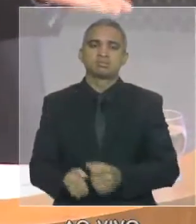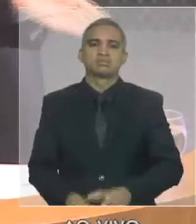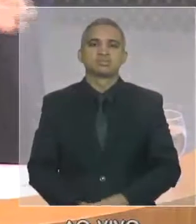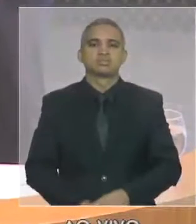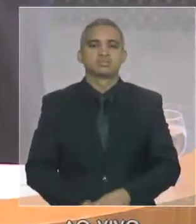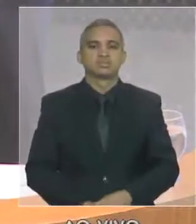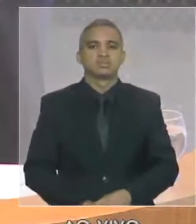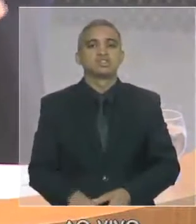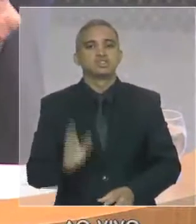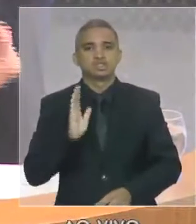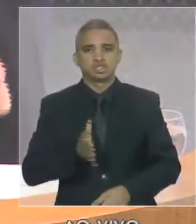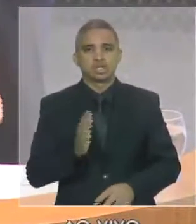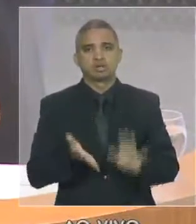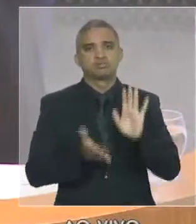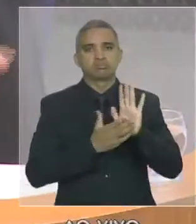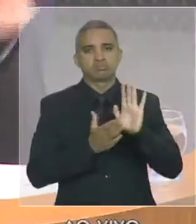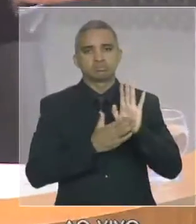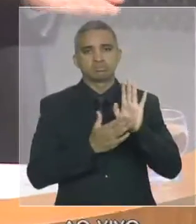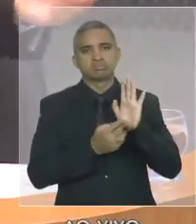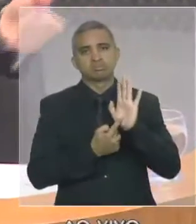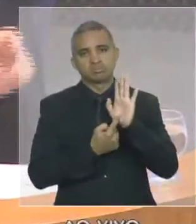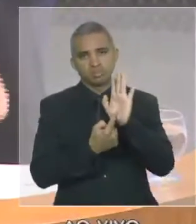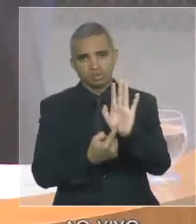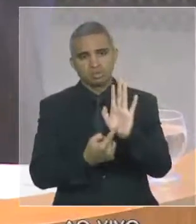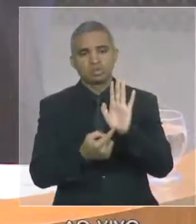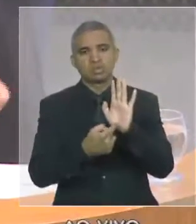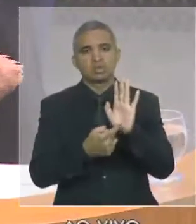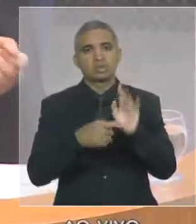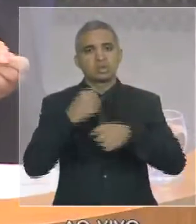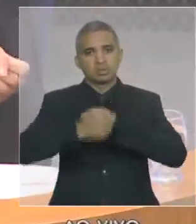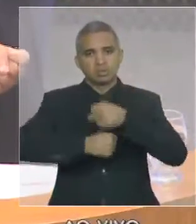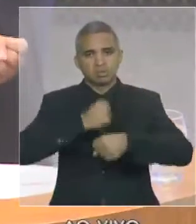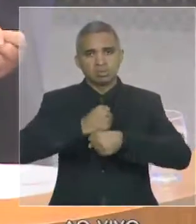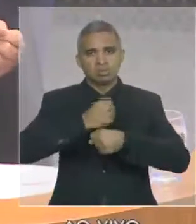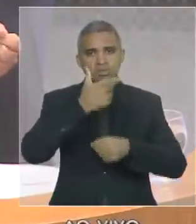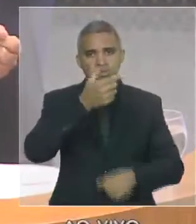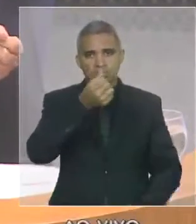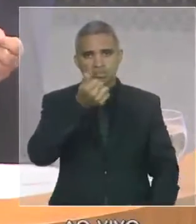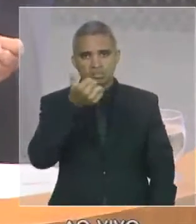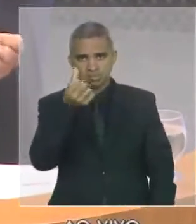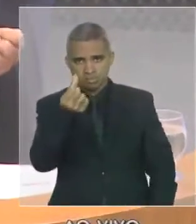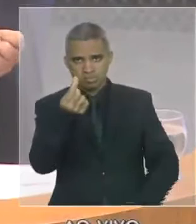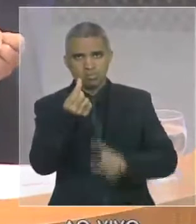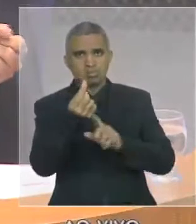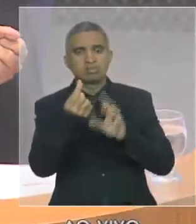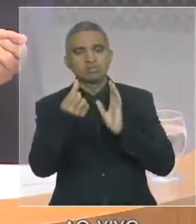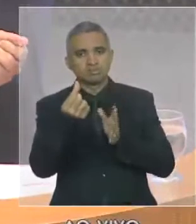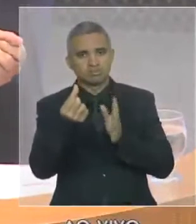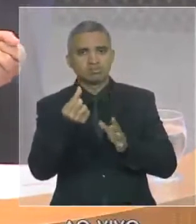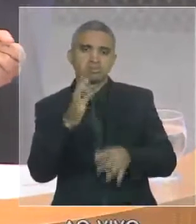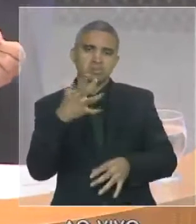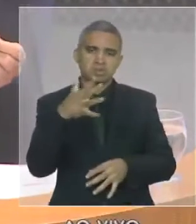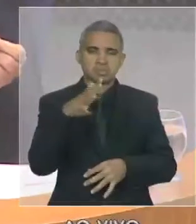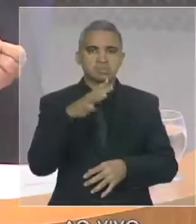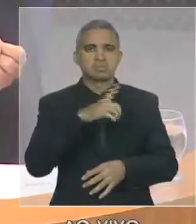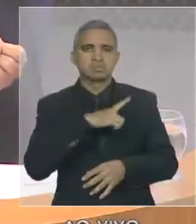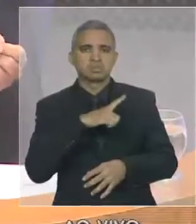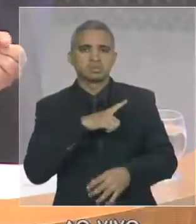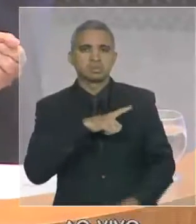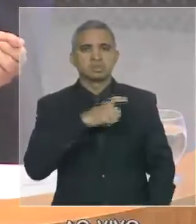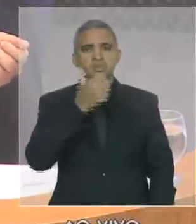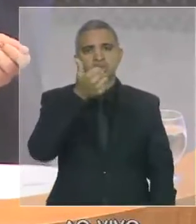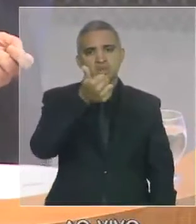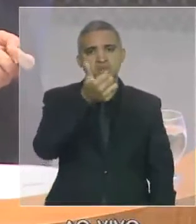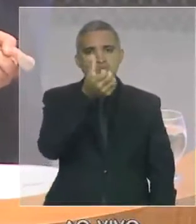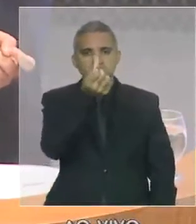peça orçamentária aprovada por este Parlamento para 2016. Nós temos receitas estimadas da casa de 16